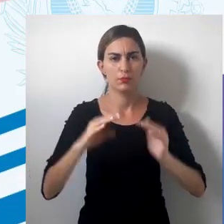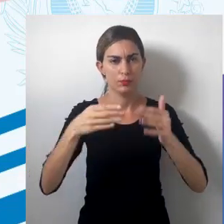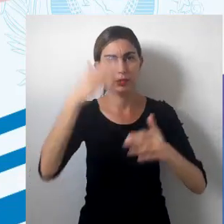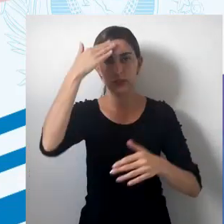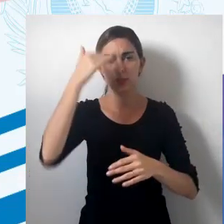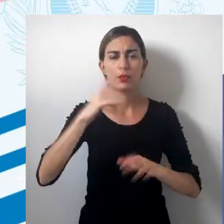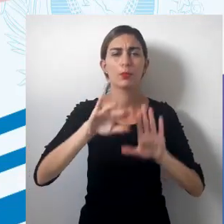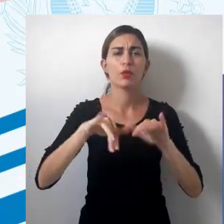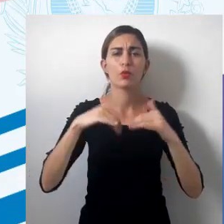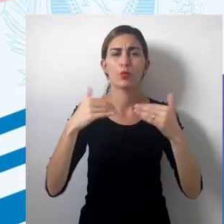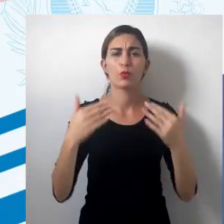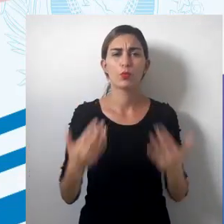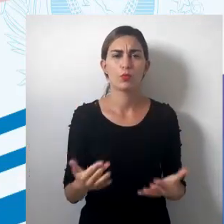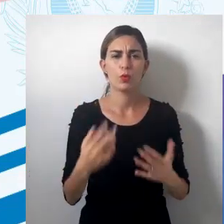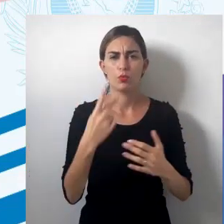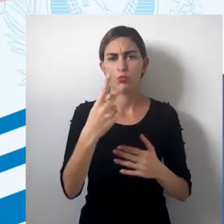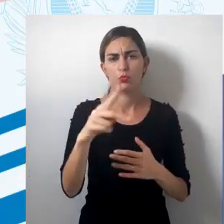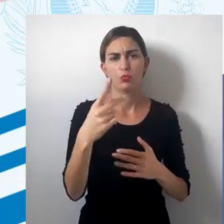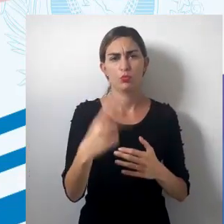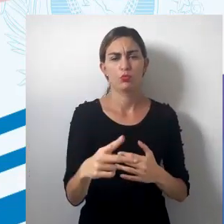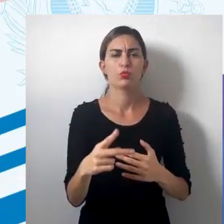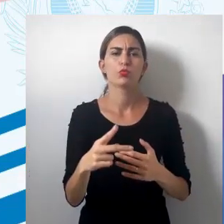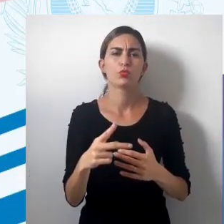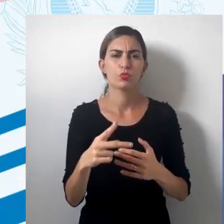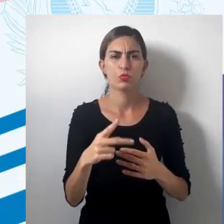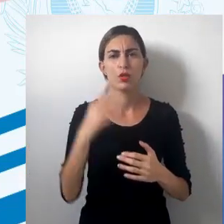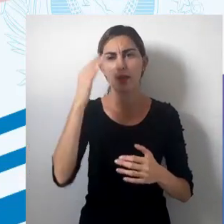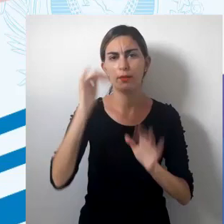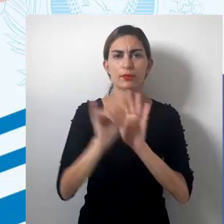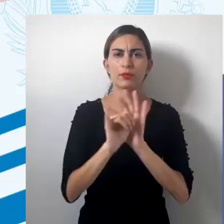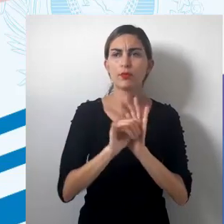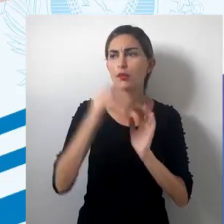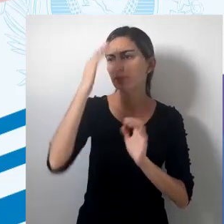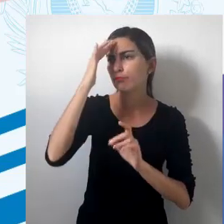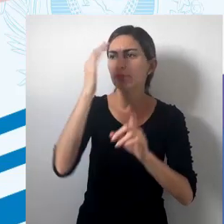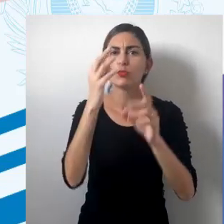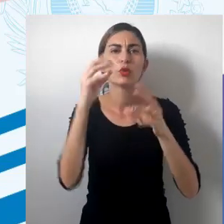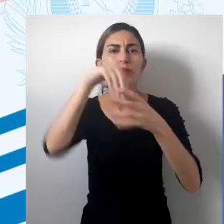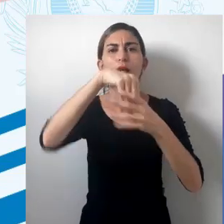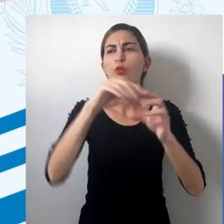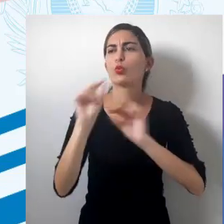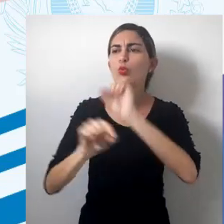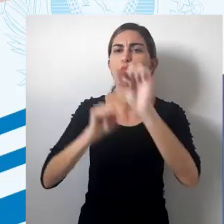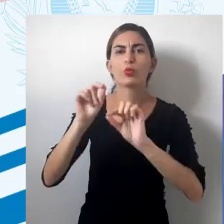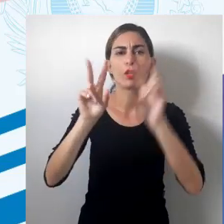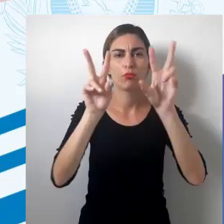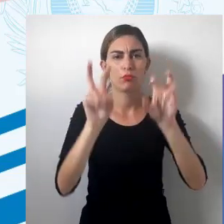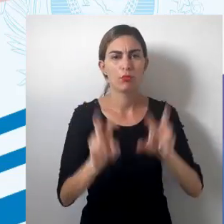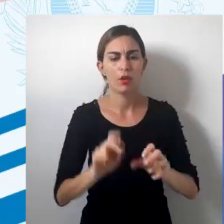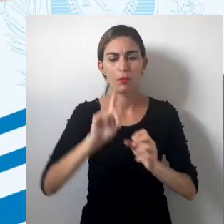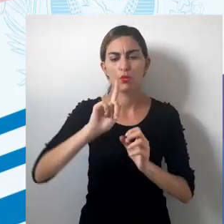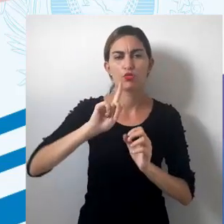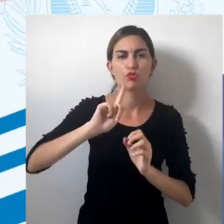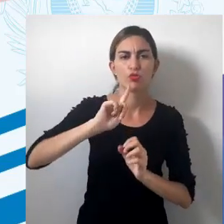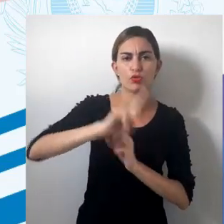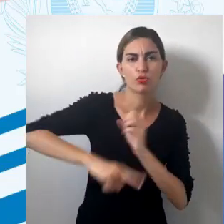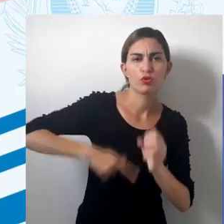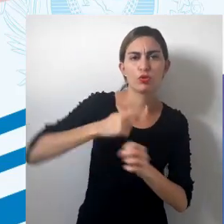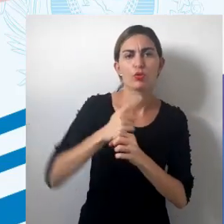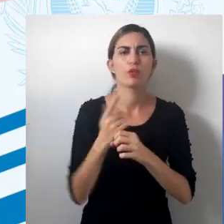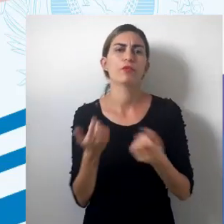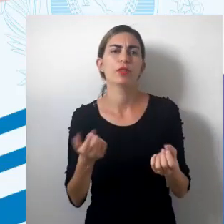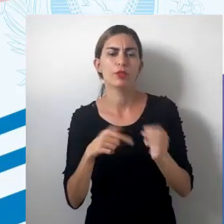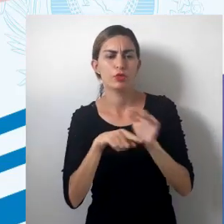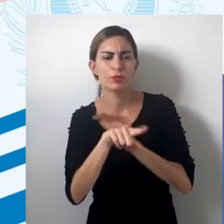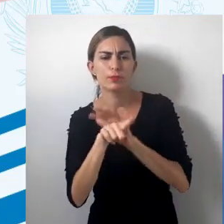saber qual é a sua identidade dentro de todo o conteúdo de geografia. Então, gente, para que a gente